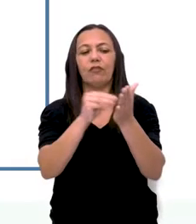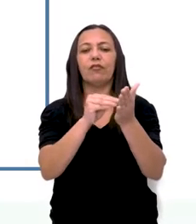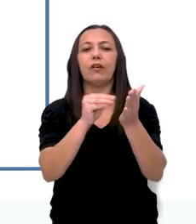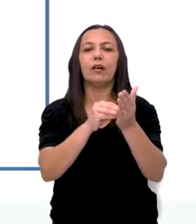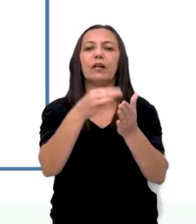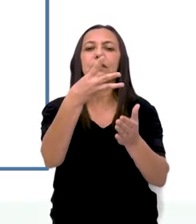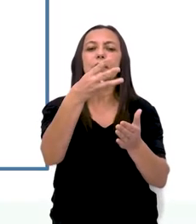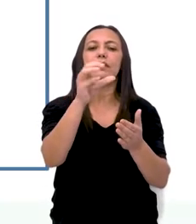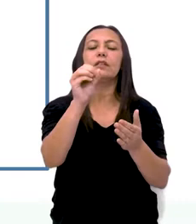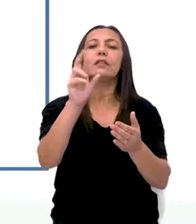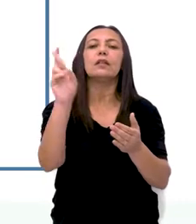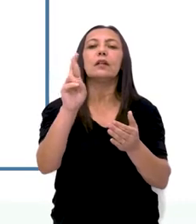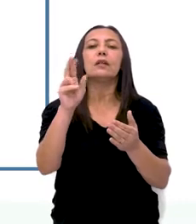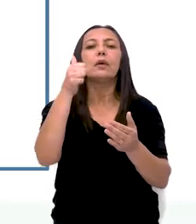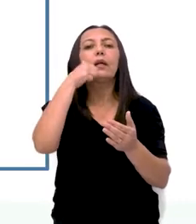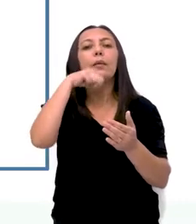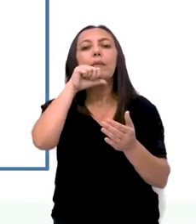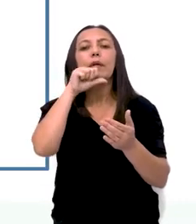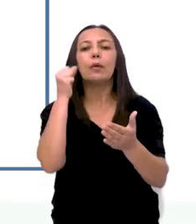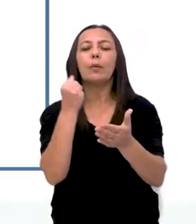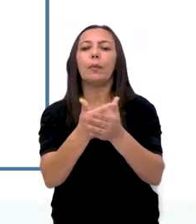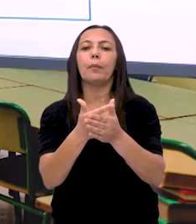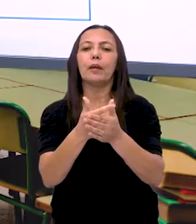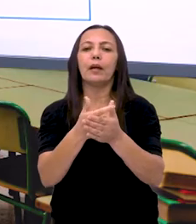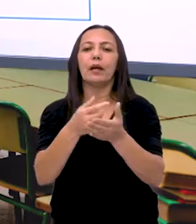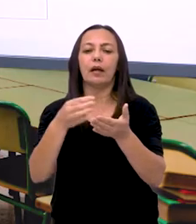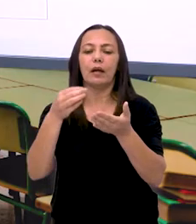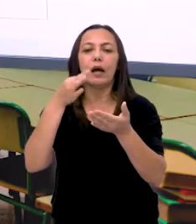Faltam trinta reais para ela comprar.